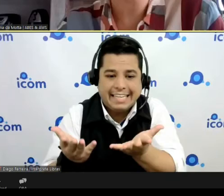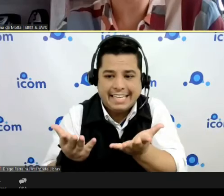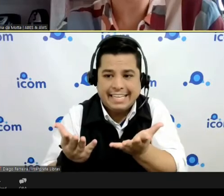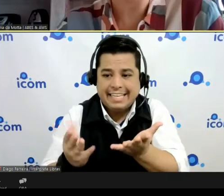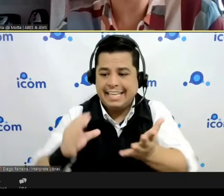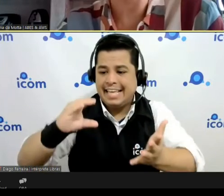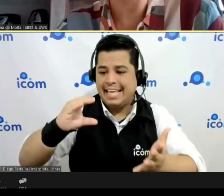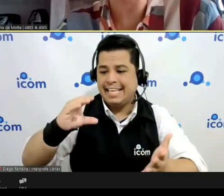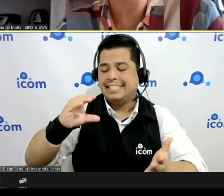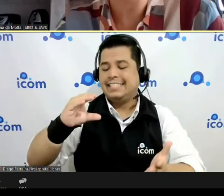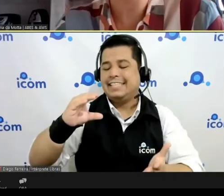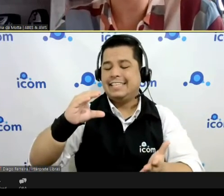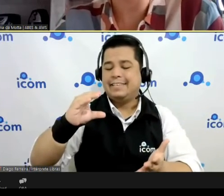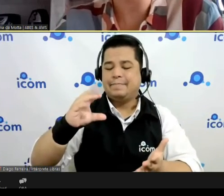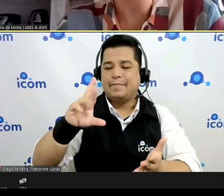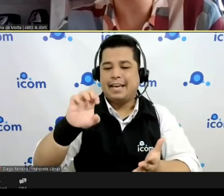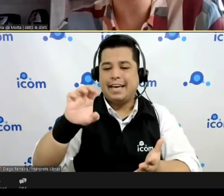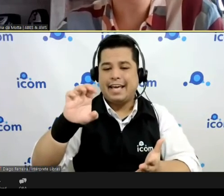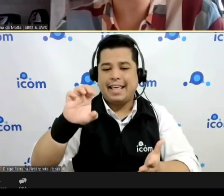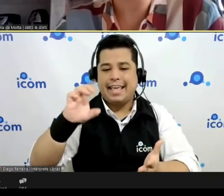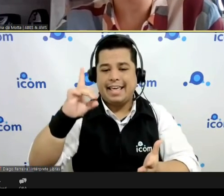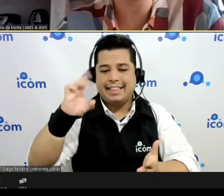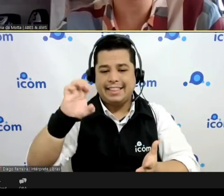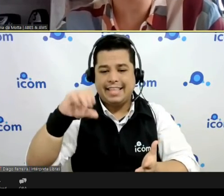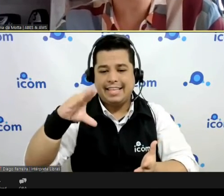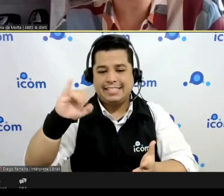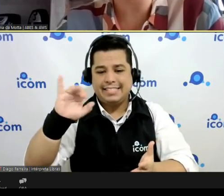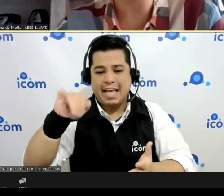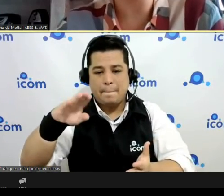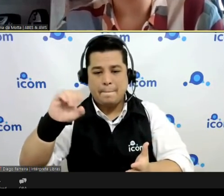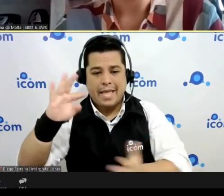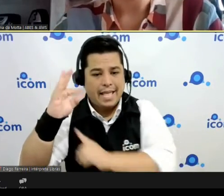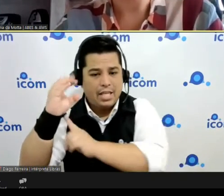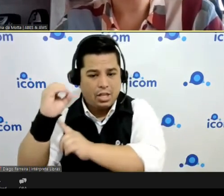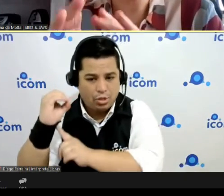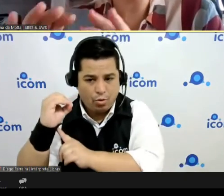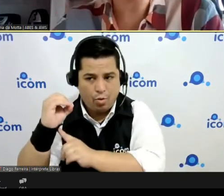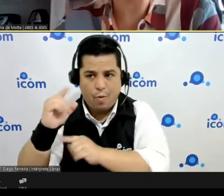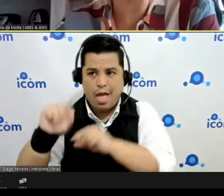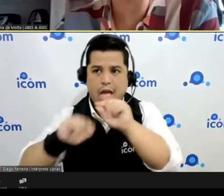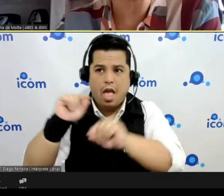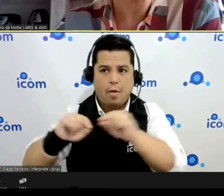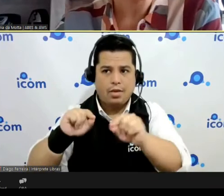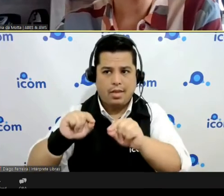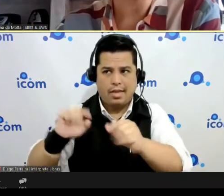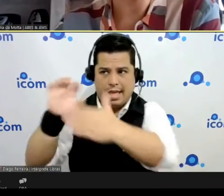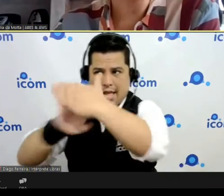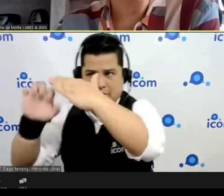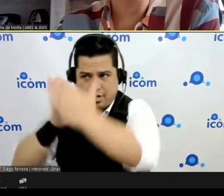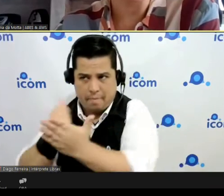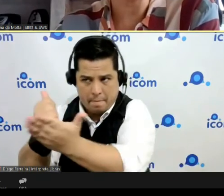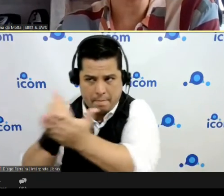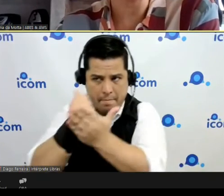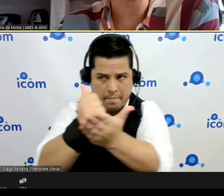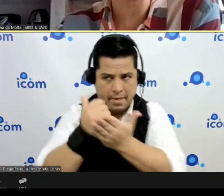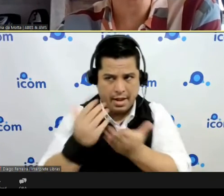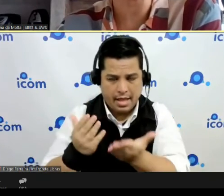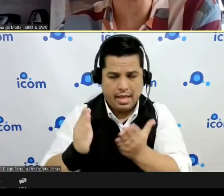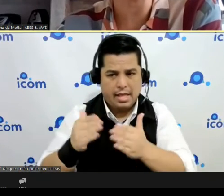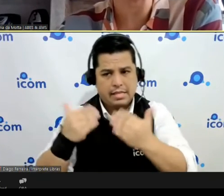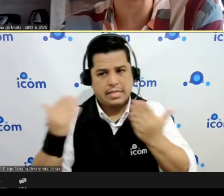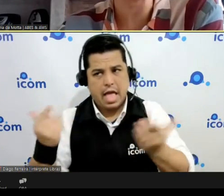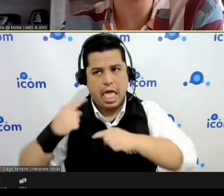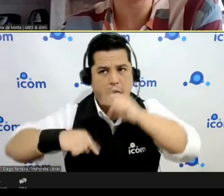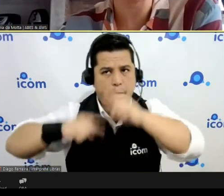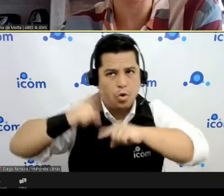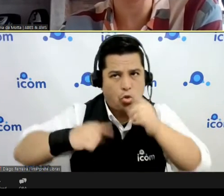que a gente também quer entender se é de fornecedor se é de serviço, se é de produto então ficou aqui uma pergunta cabeluda 3